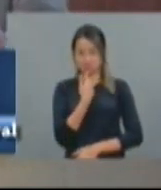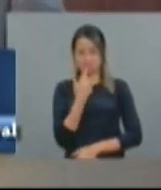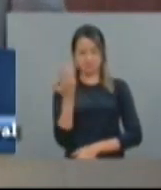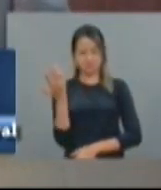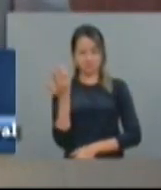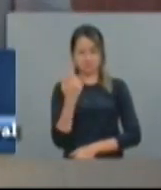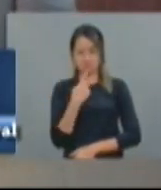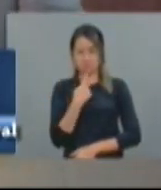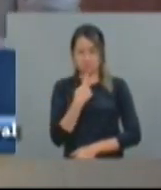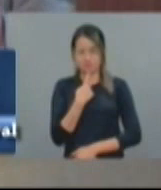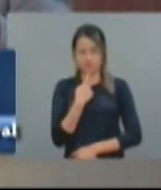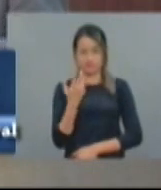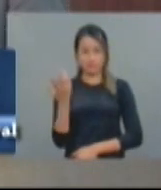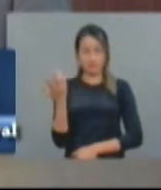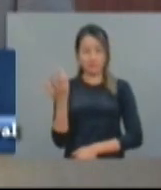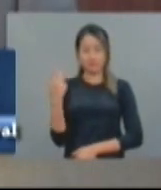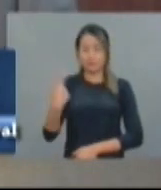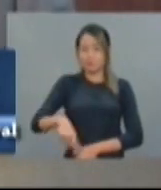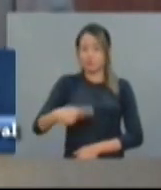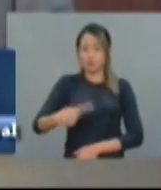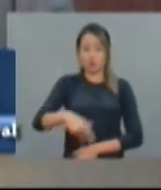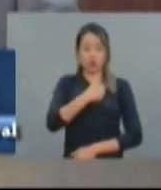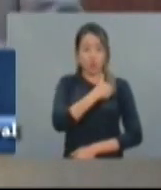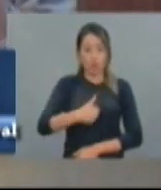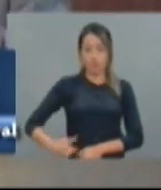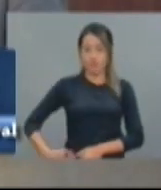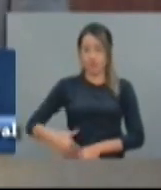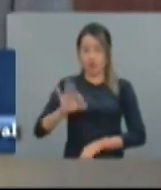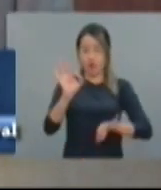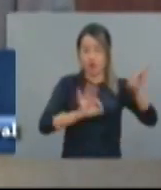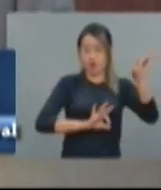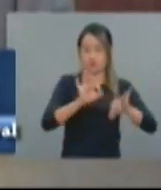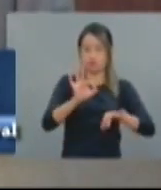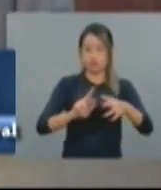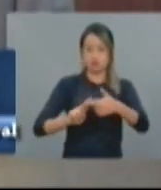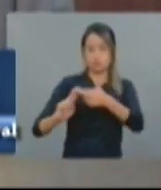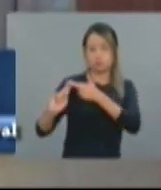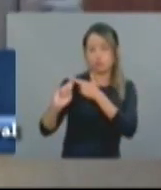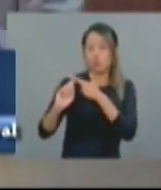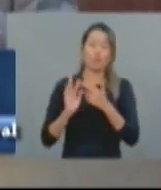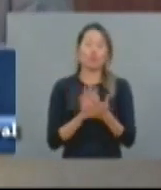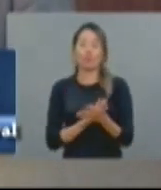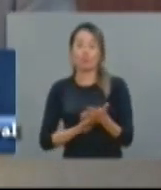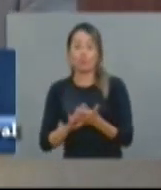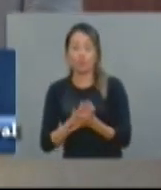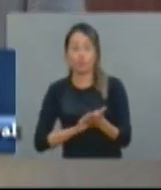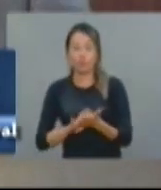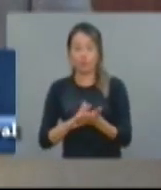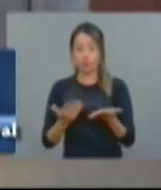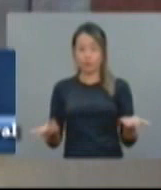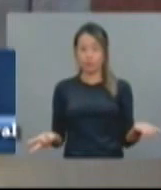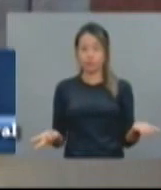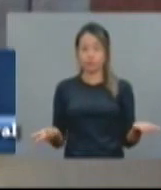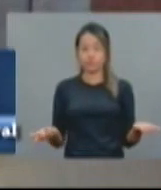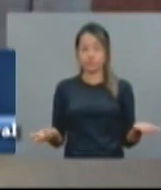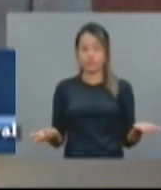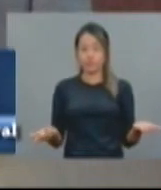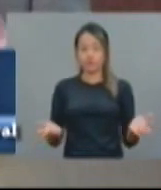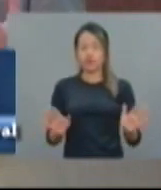país capenga, sem governo, sem projeto, sem capacidade de reagir.